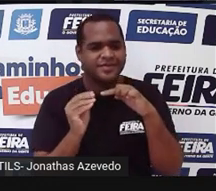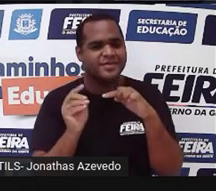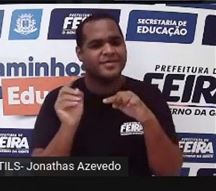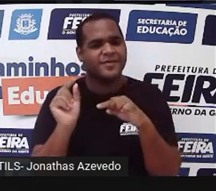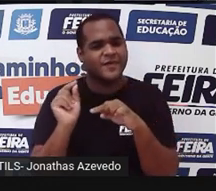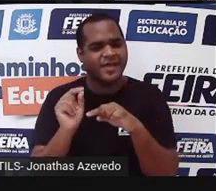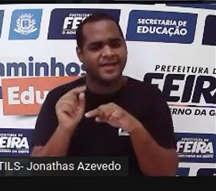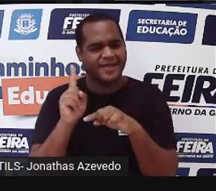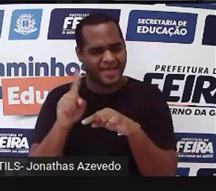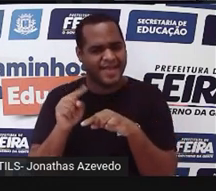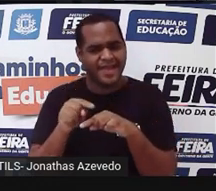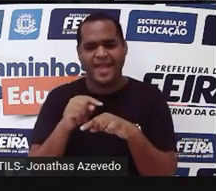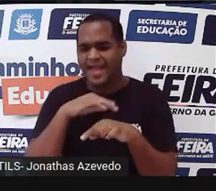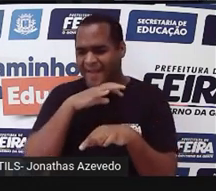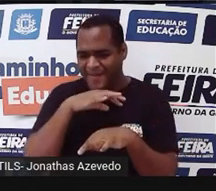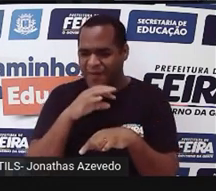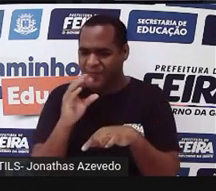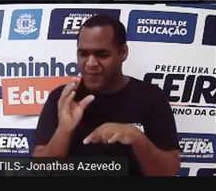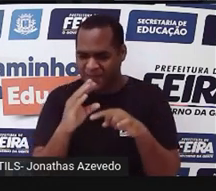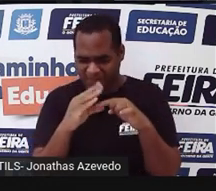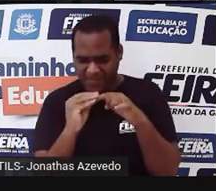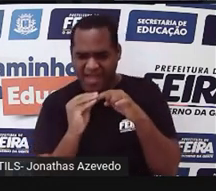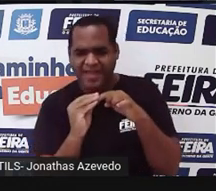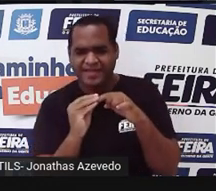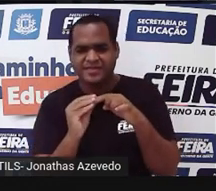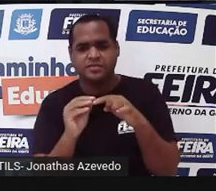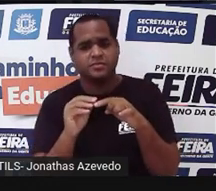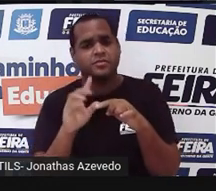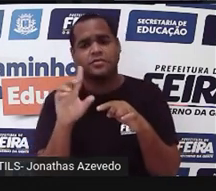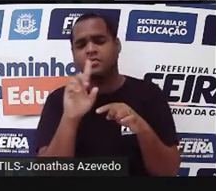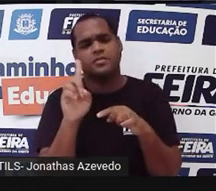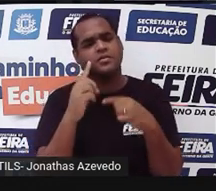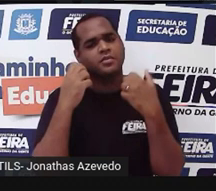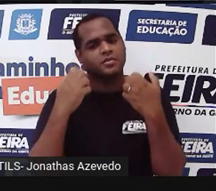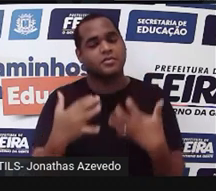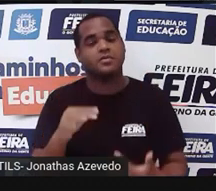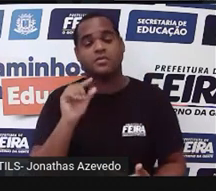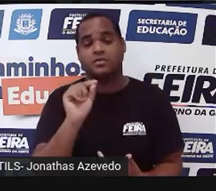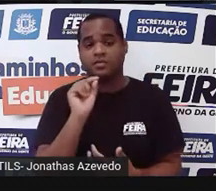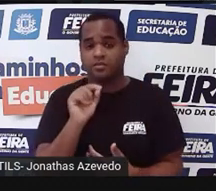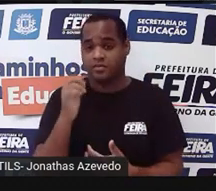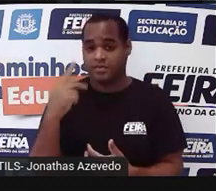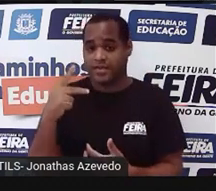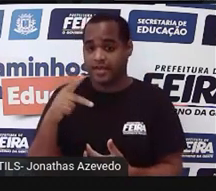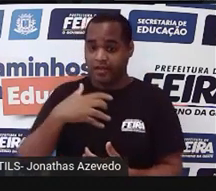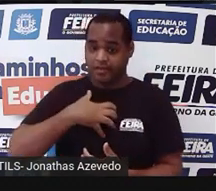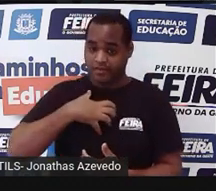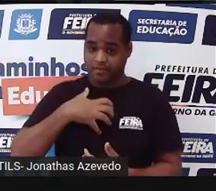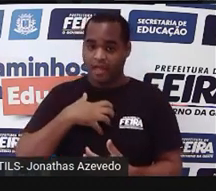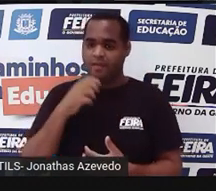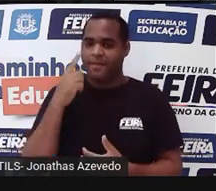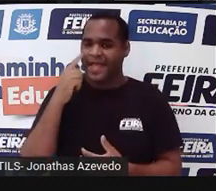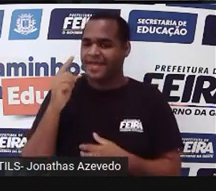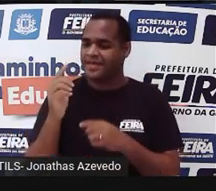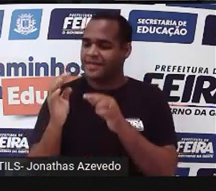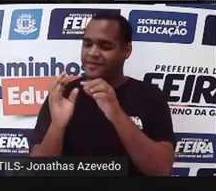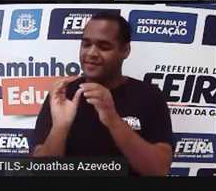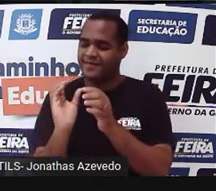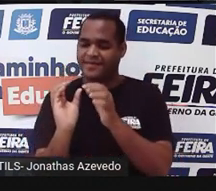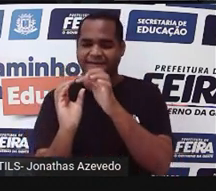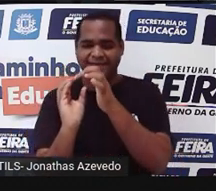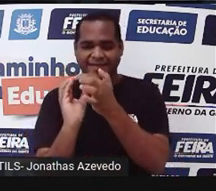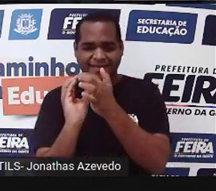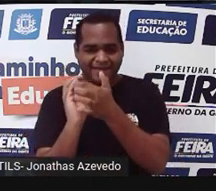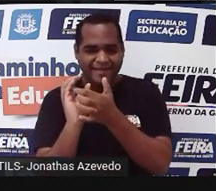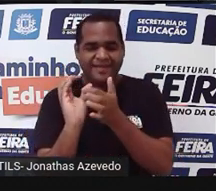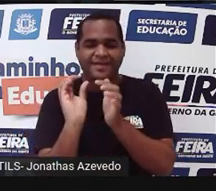comem o bichinho que está ali. O que elas fazem é o seguinte, elas têm alguns sensores ali nas estruturas